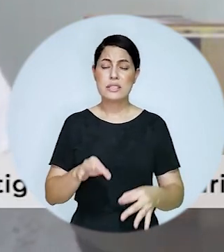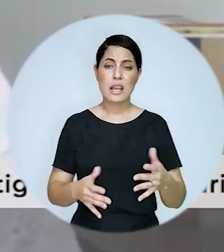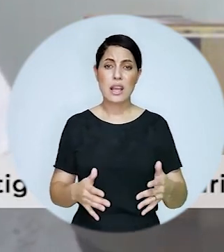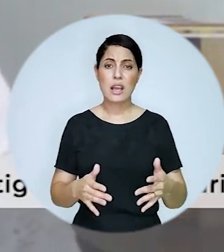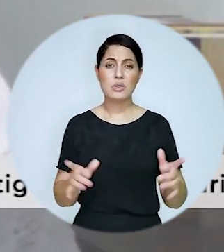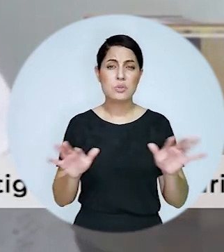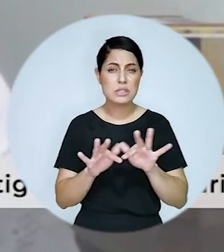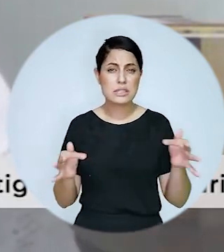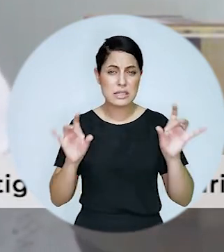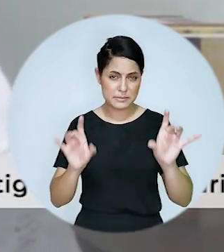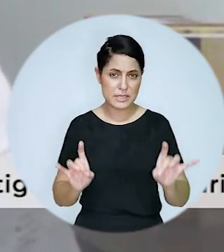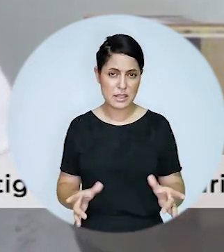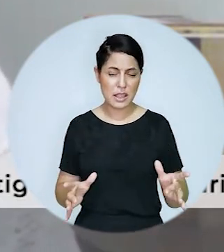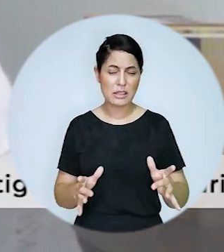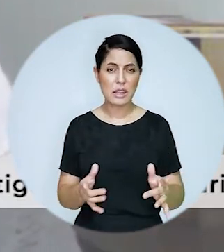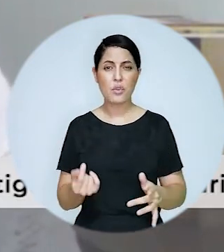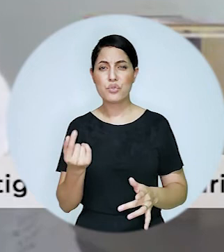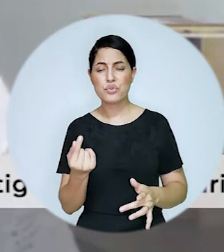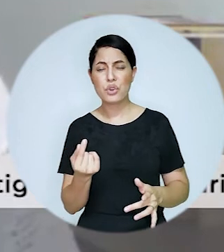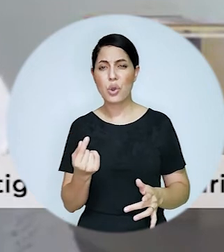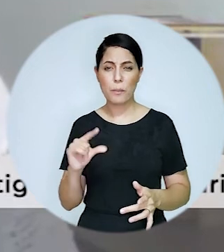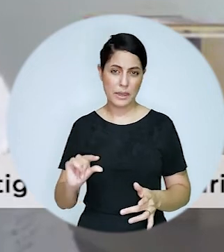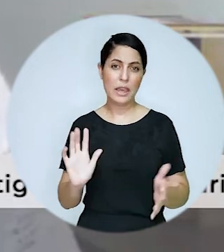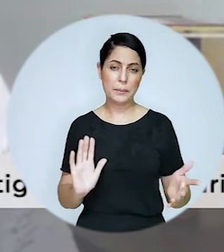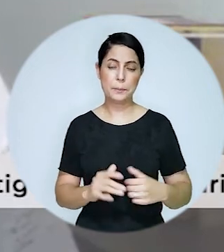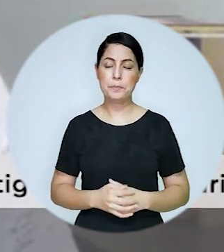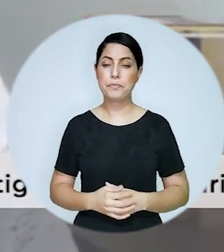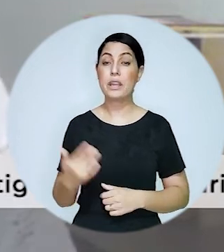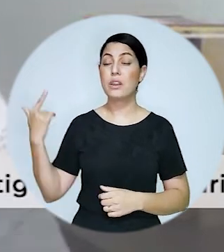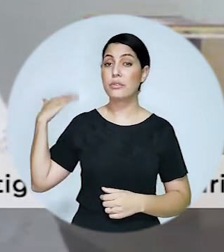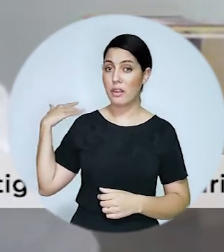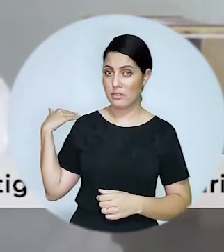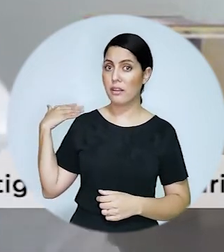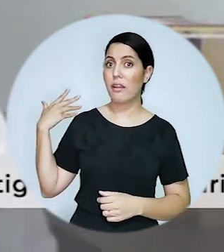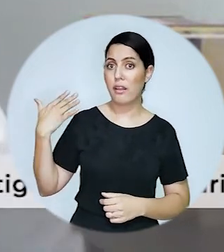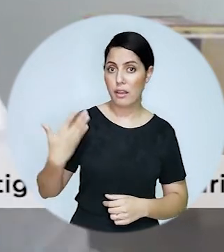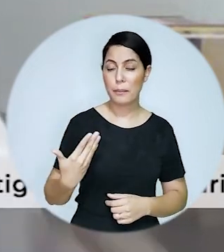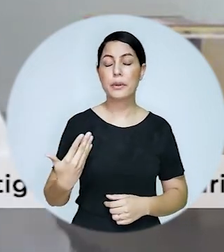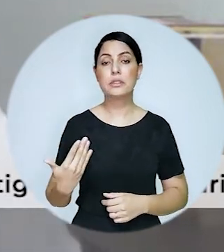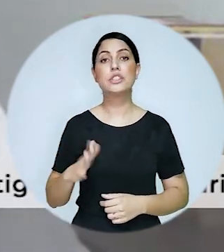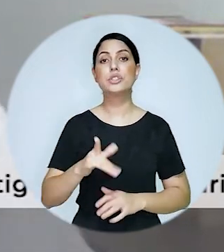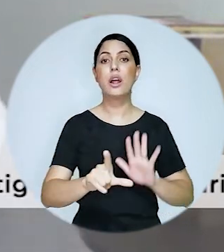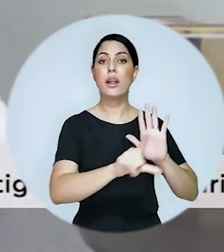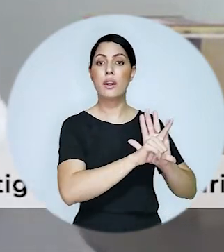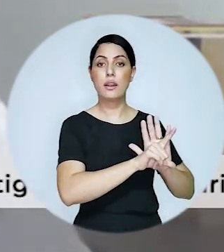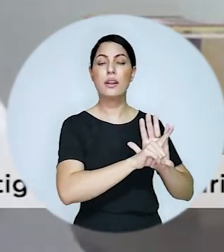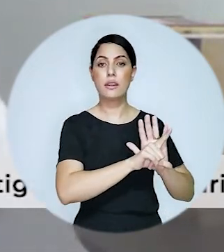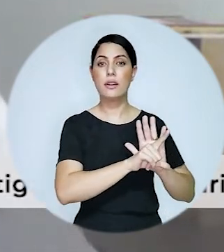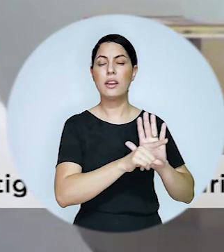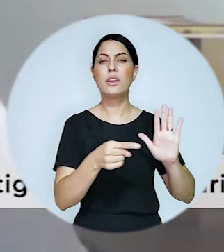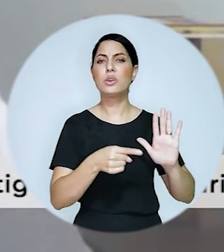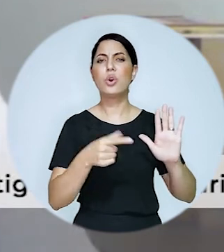processos que tem valores normalmente menores então lá desde daquela época lógico é amparado na